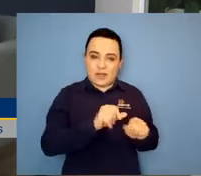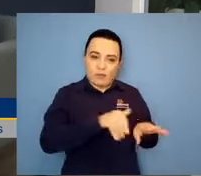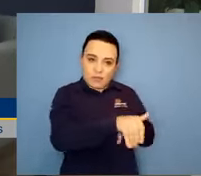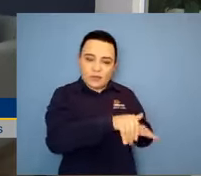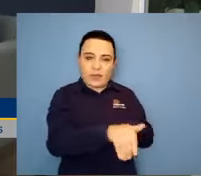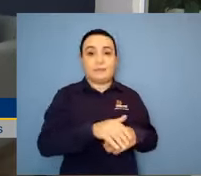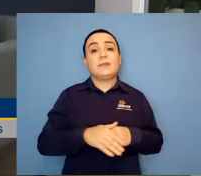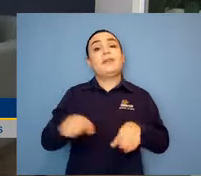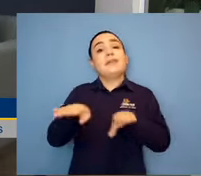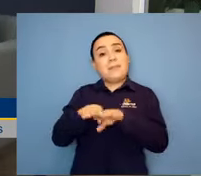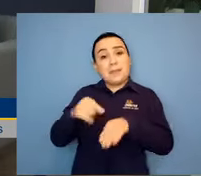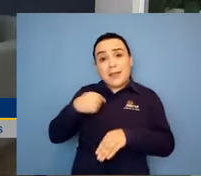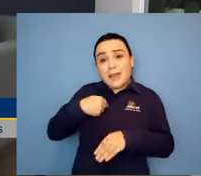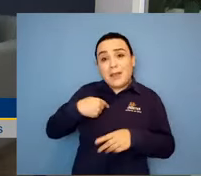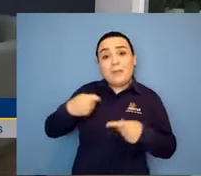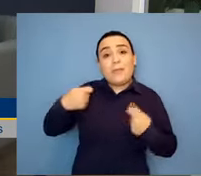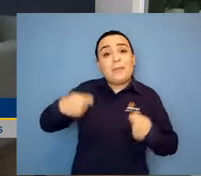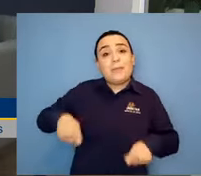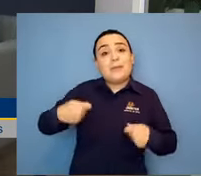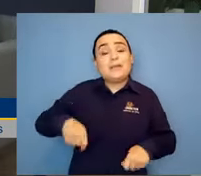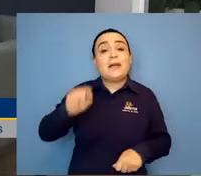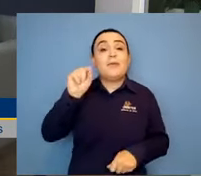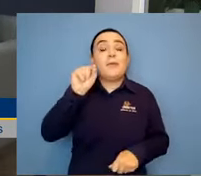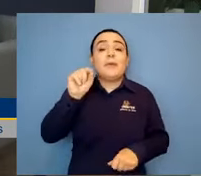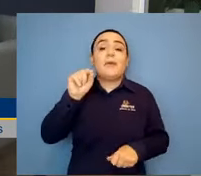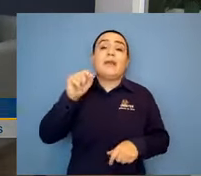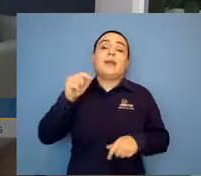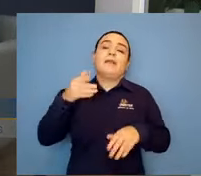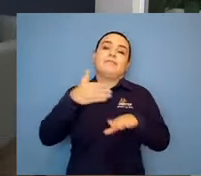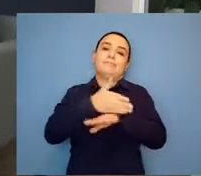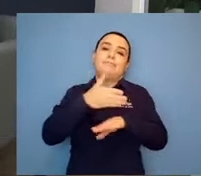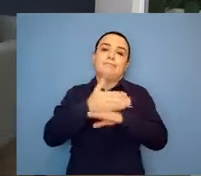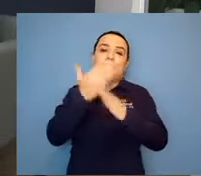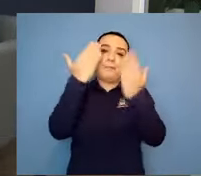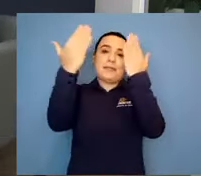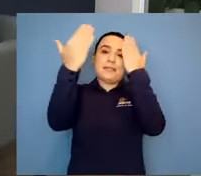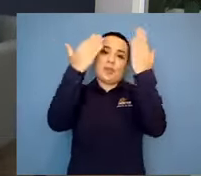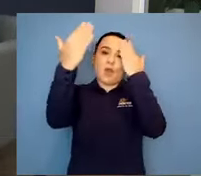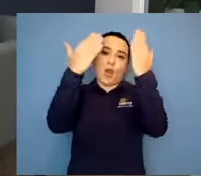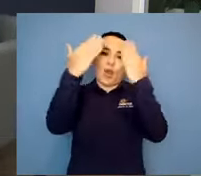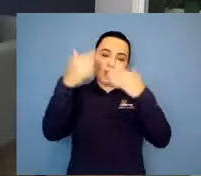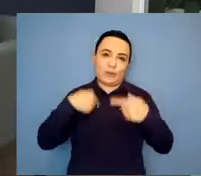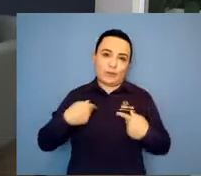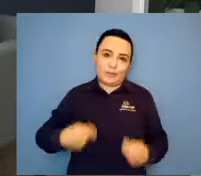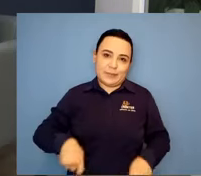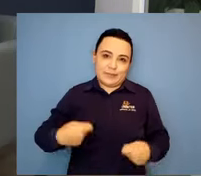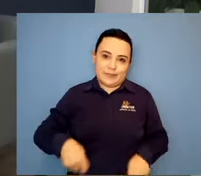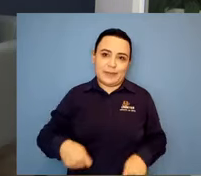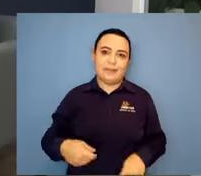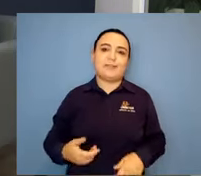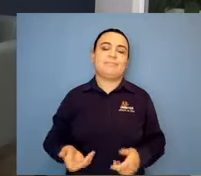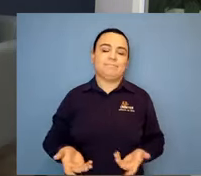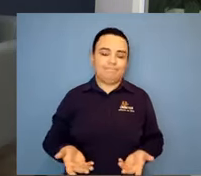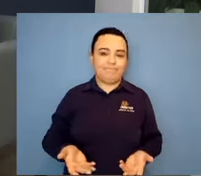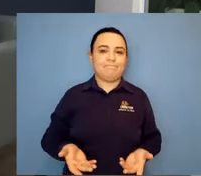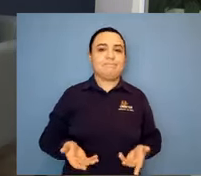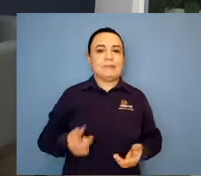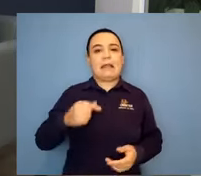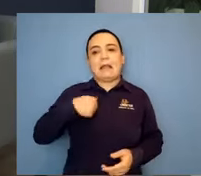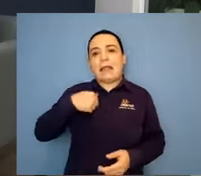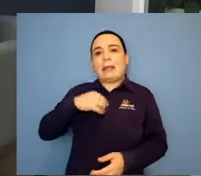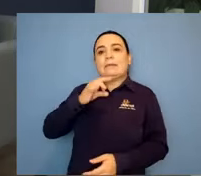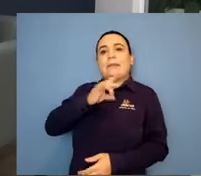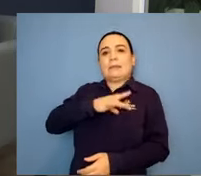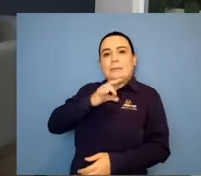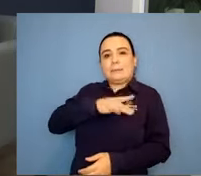do meu medo. Você tinha que ficar remexendo na ferida, né? É, eu tinha que falar para a psicóloga, né? Ah, eu tenho medo do dia que Gabriel morrer. Como que